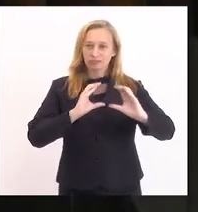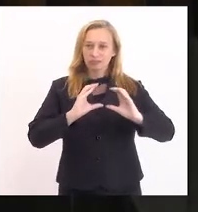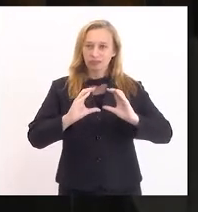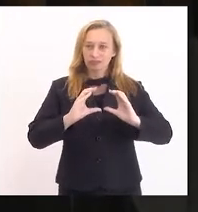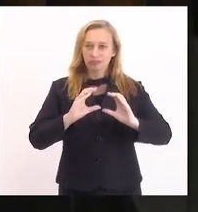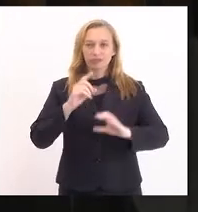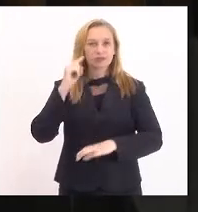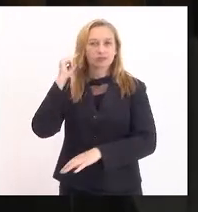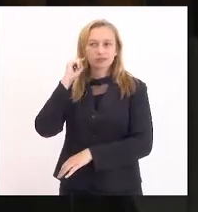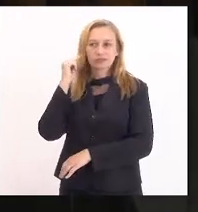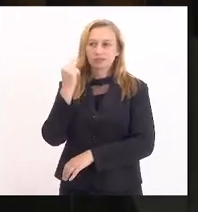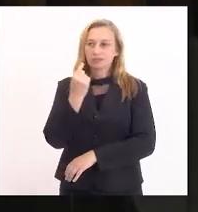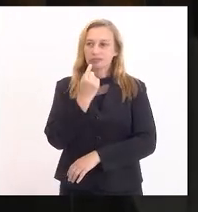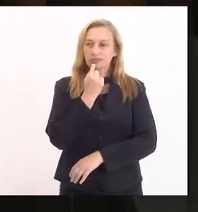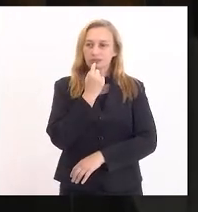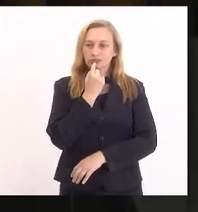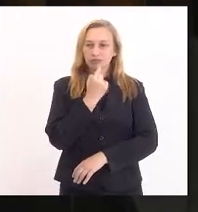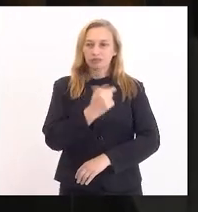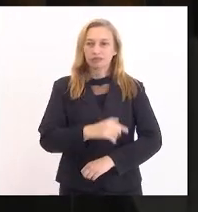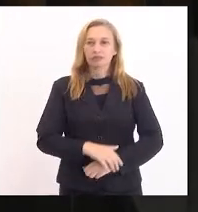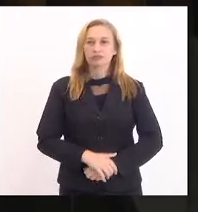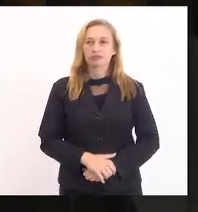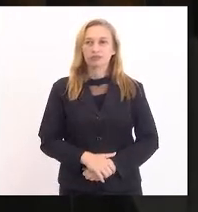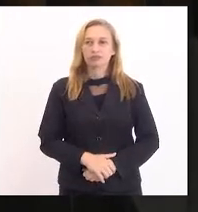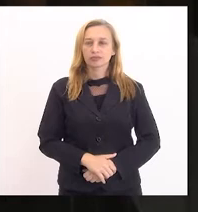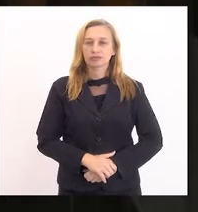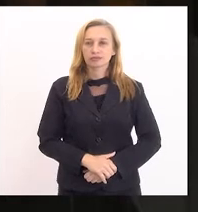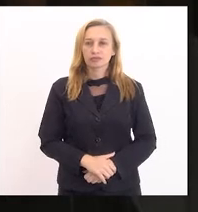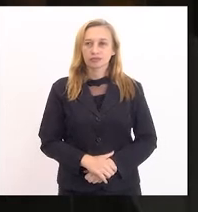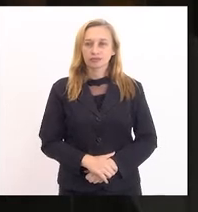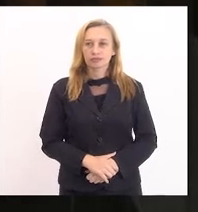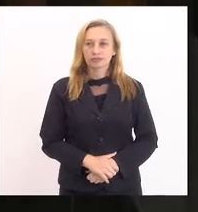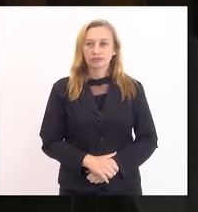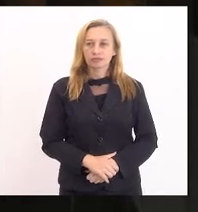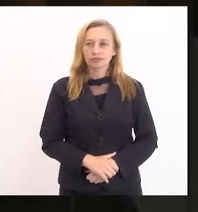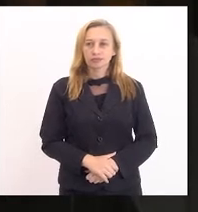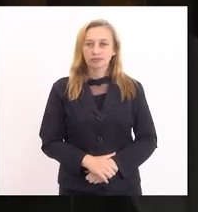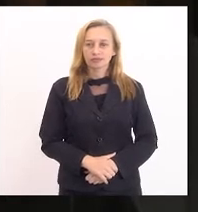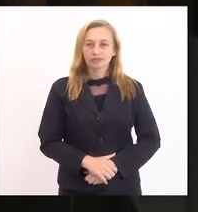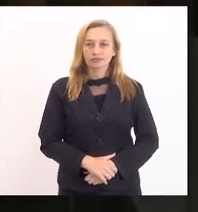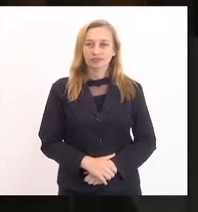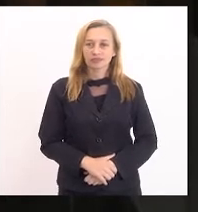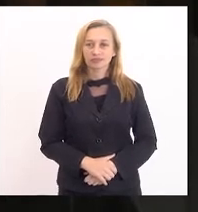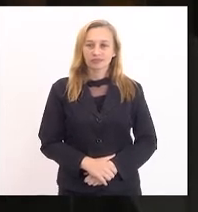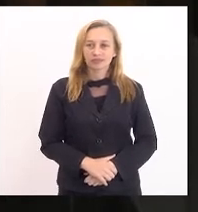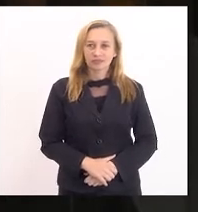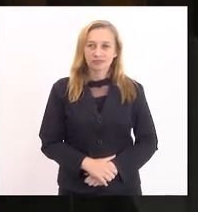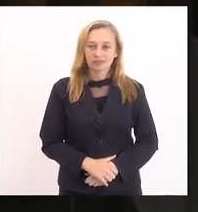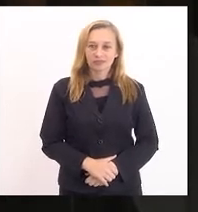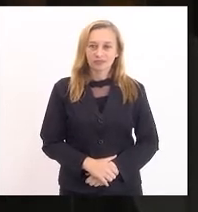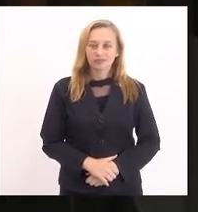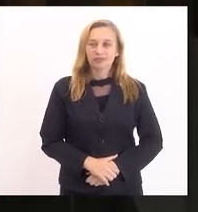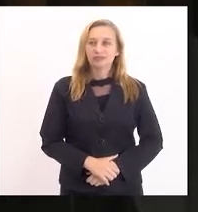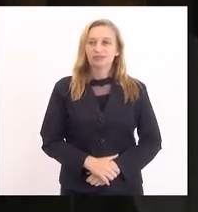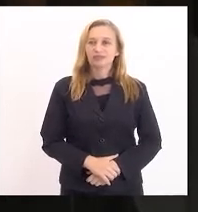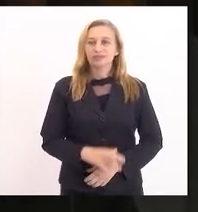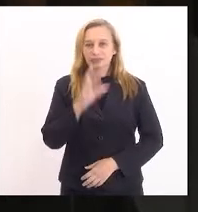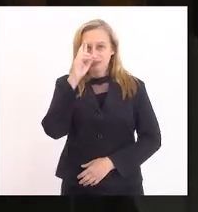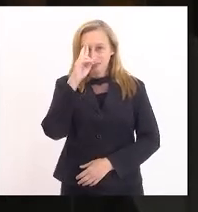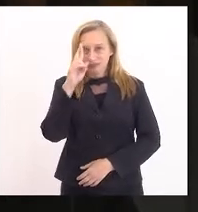deficientes visuais. Permitam-me, senhora Presidente,